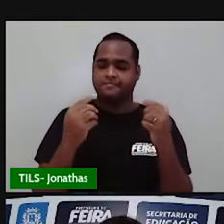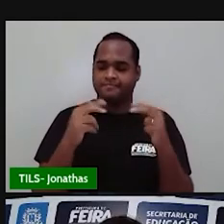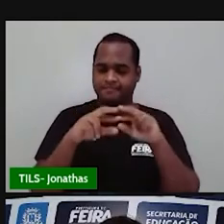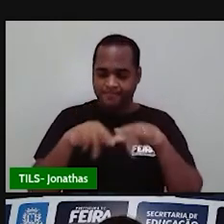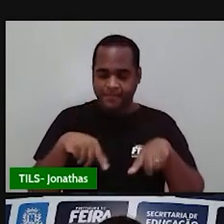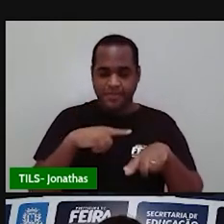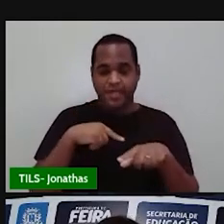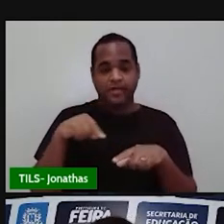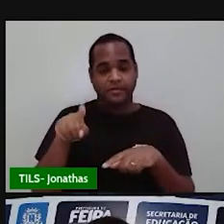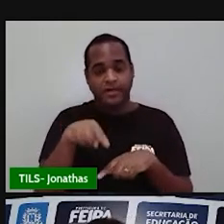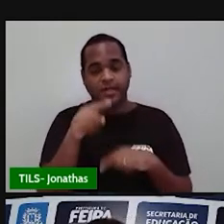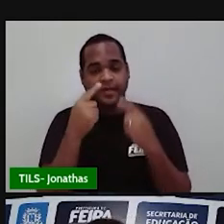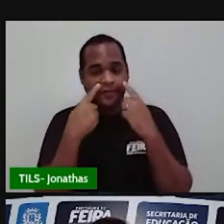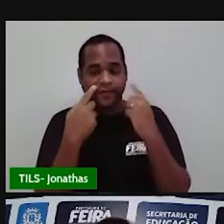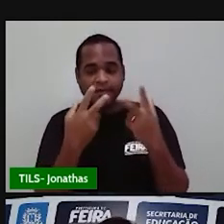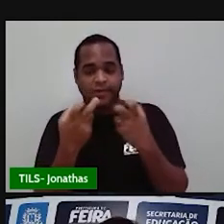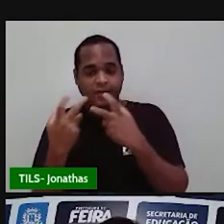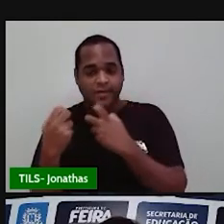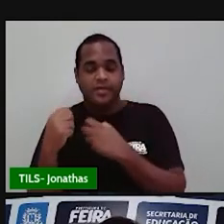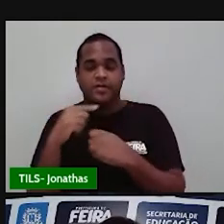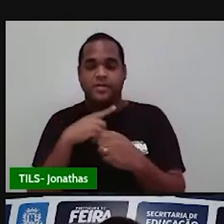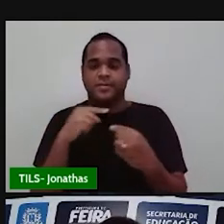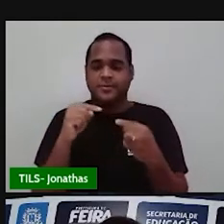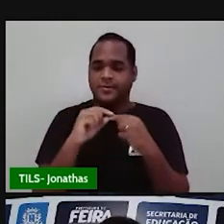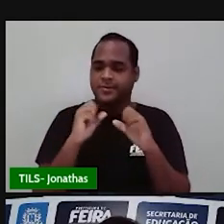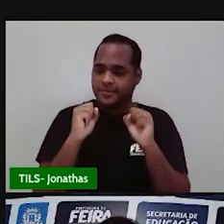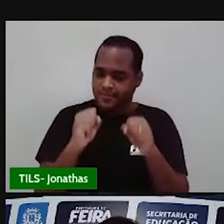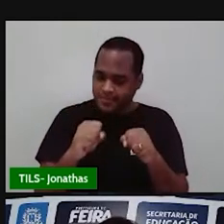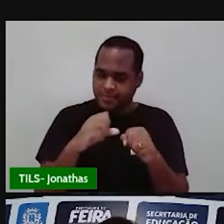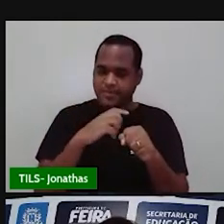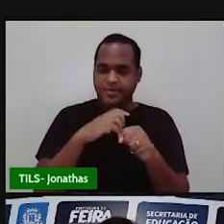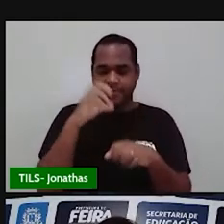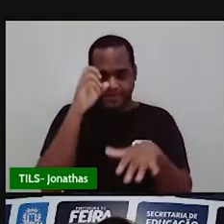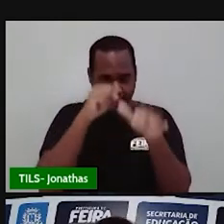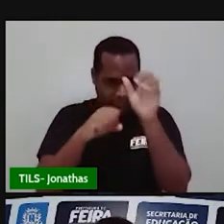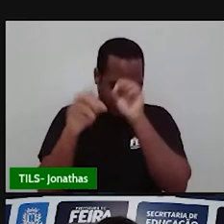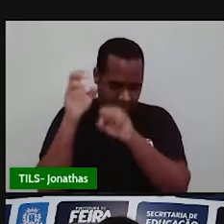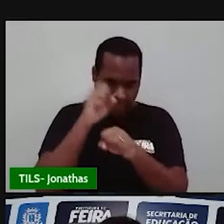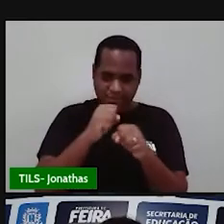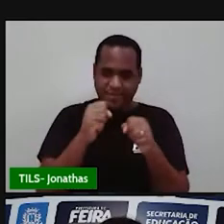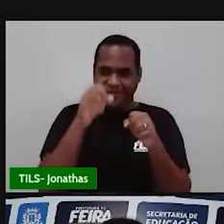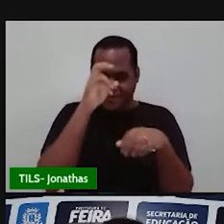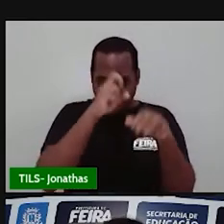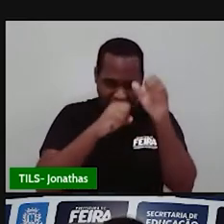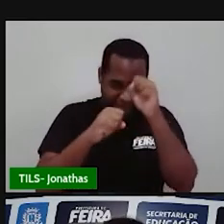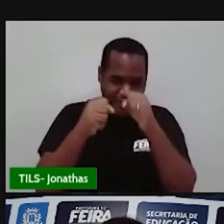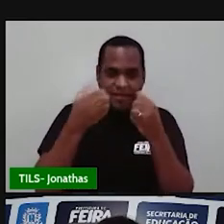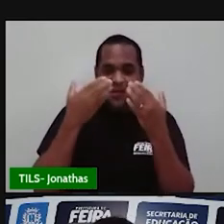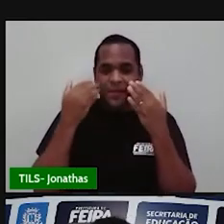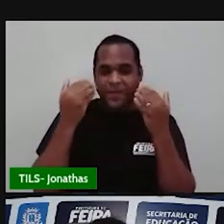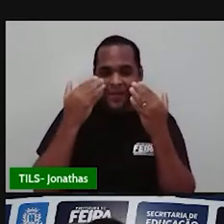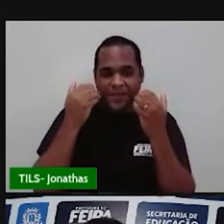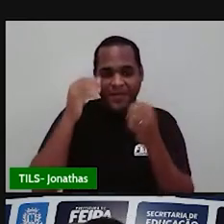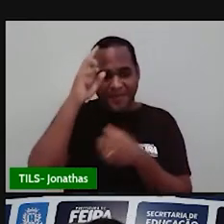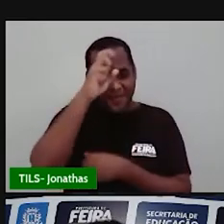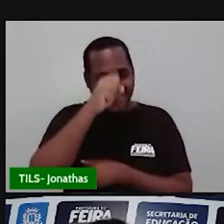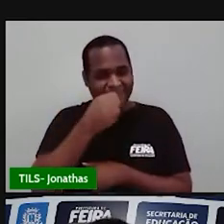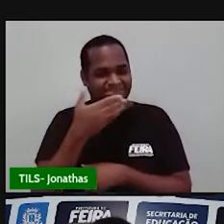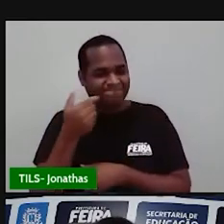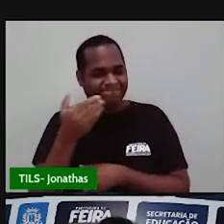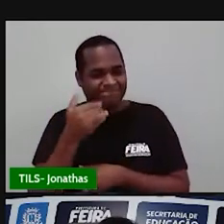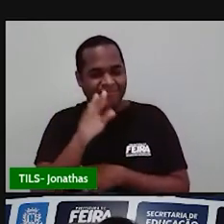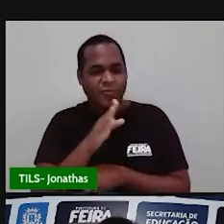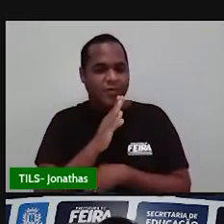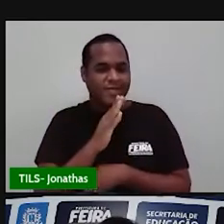né? Que já foi visto, mas a gente vai reforçar, a gente vai aprimorar, melhorar o nosso conhecimento aqui,